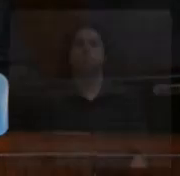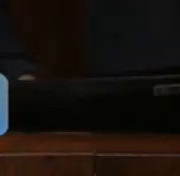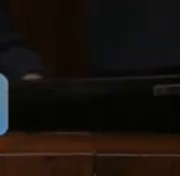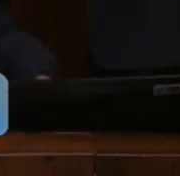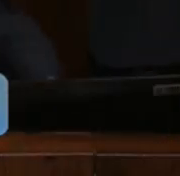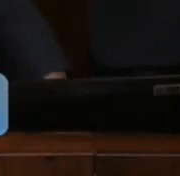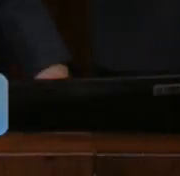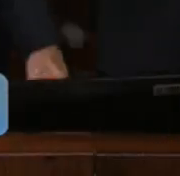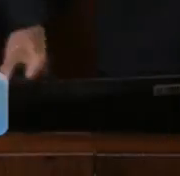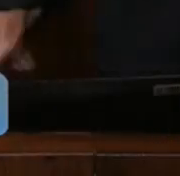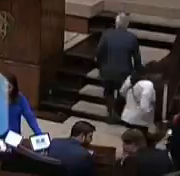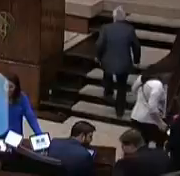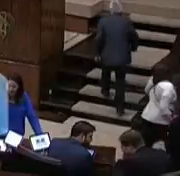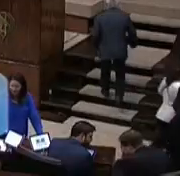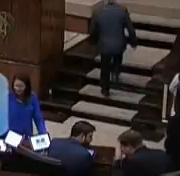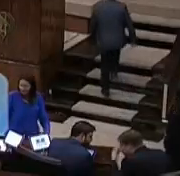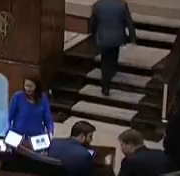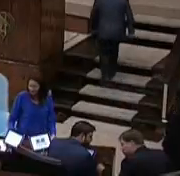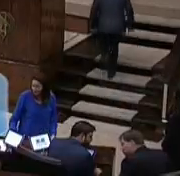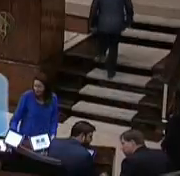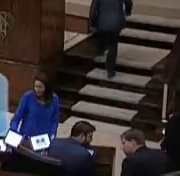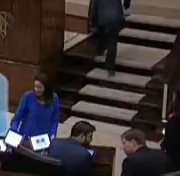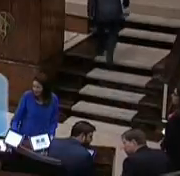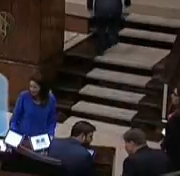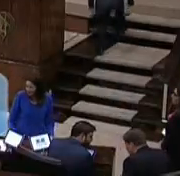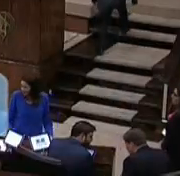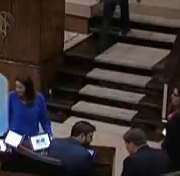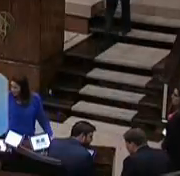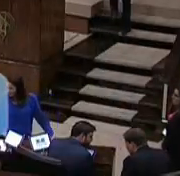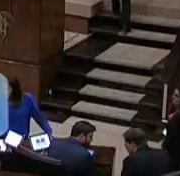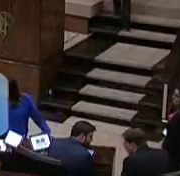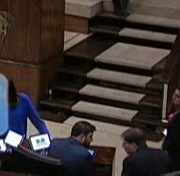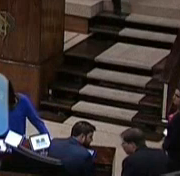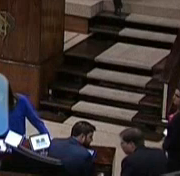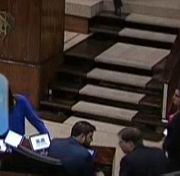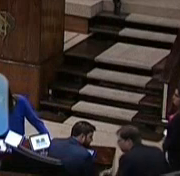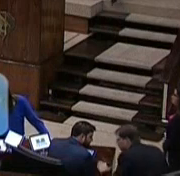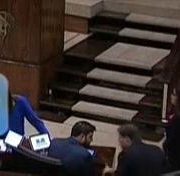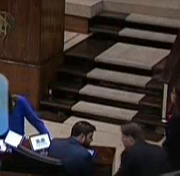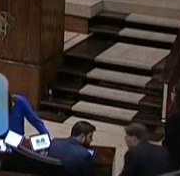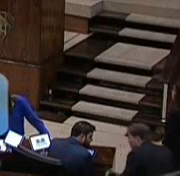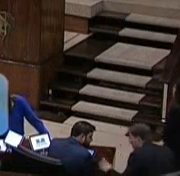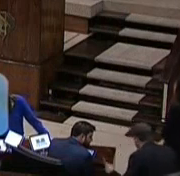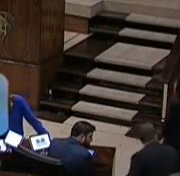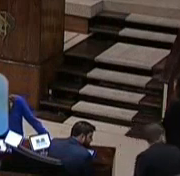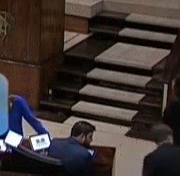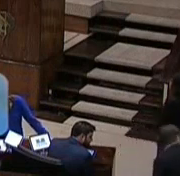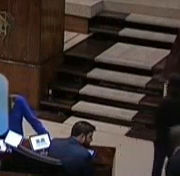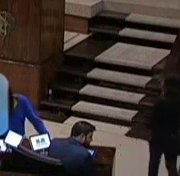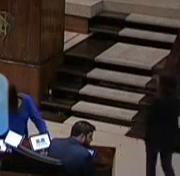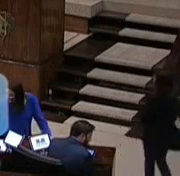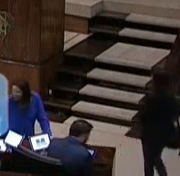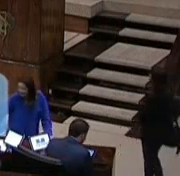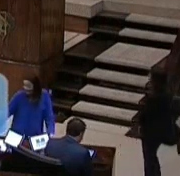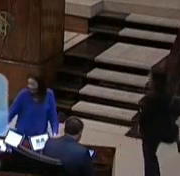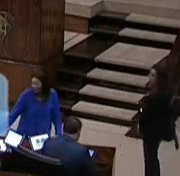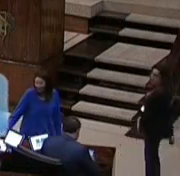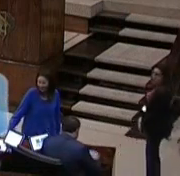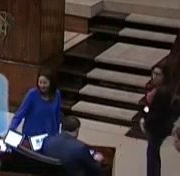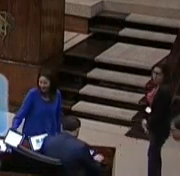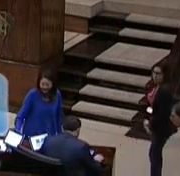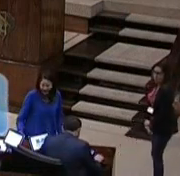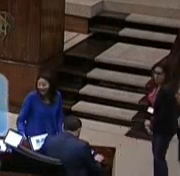Está aí a homenagem do deputado Luiz Augusto Lara, da bancada do PTB, aos 75 anos do Sindicato